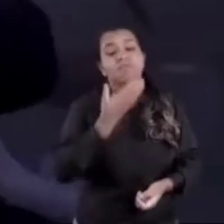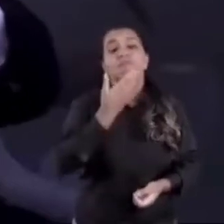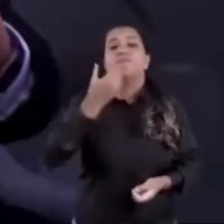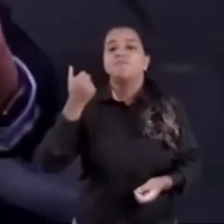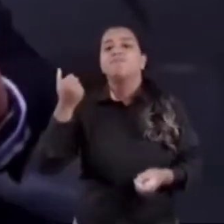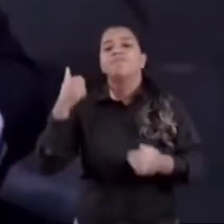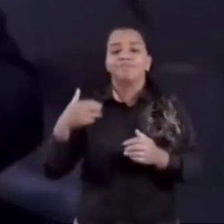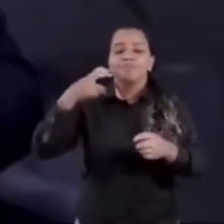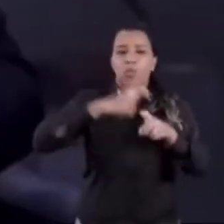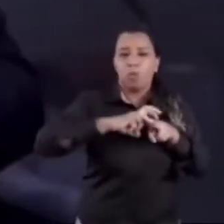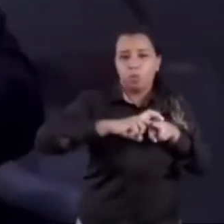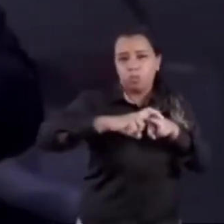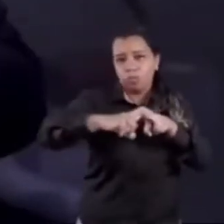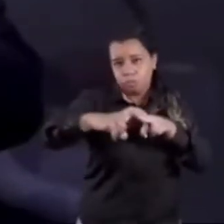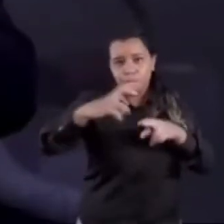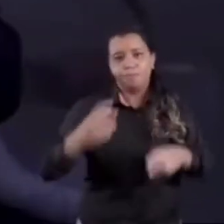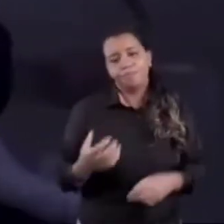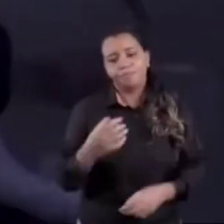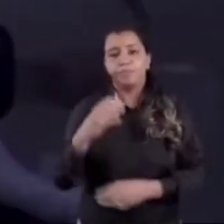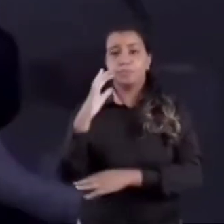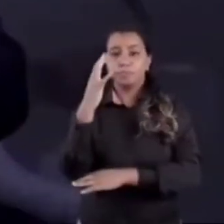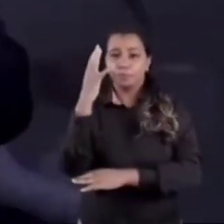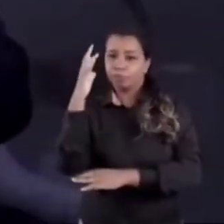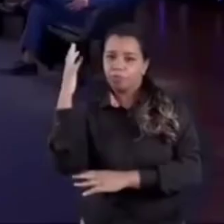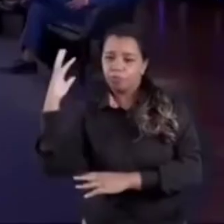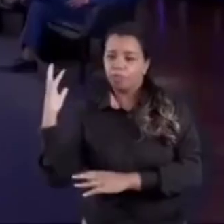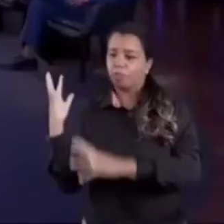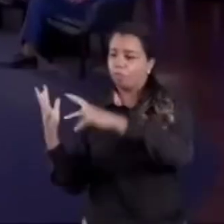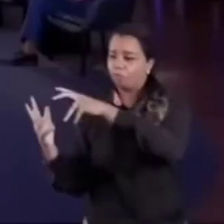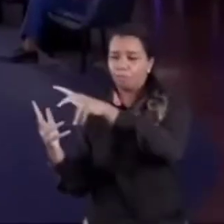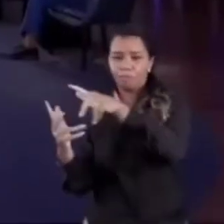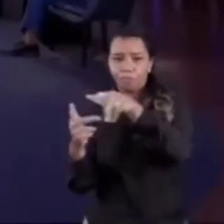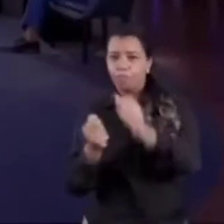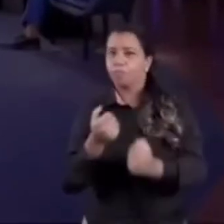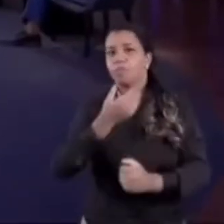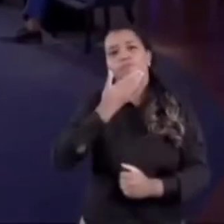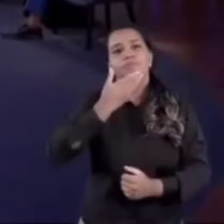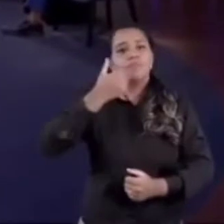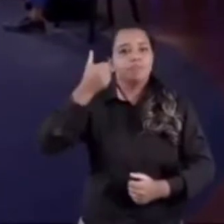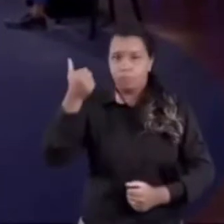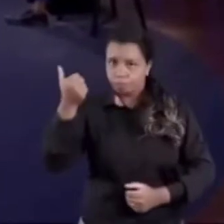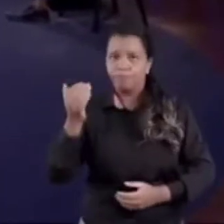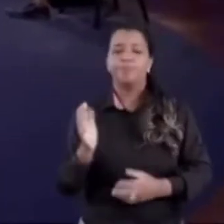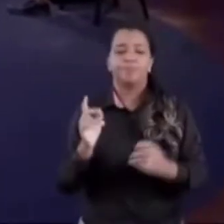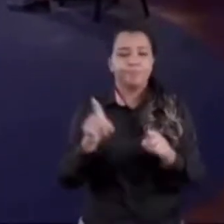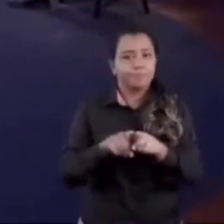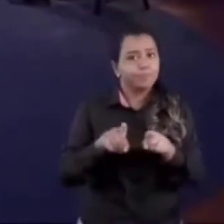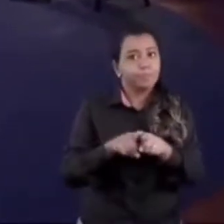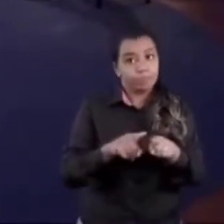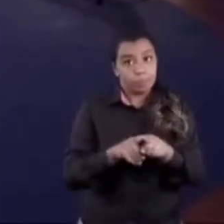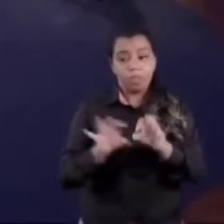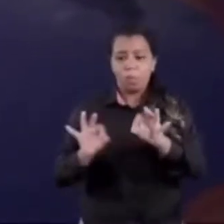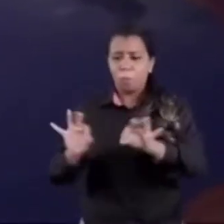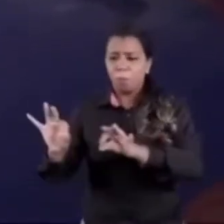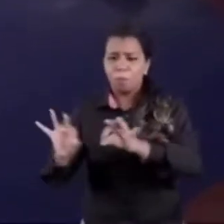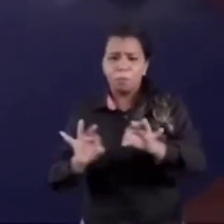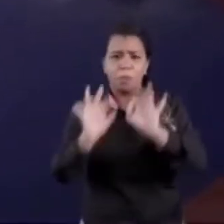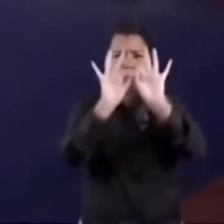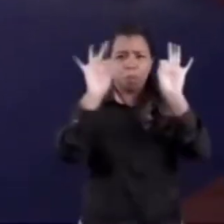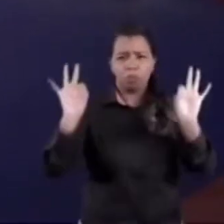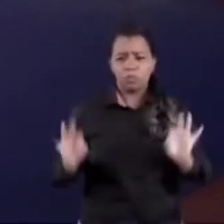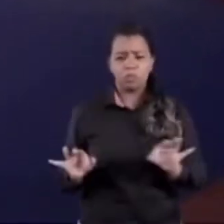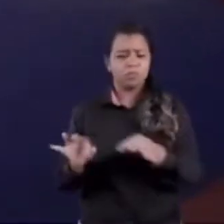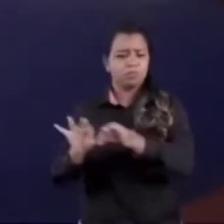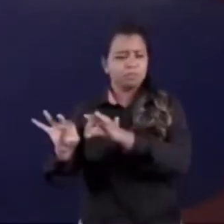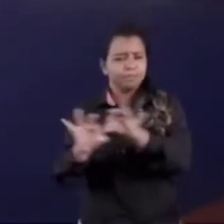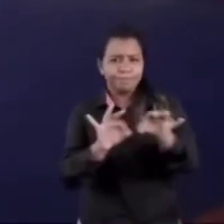Com todos os benefícios ambientais, a gente está procurando fazer uma estruturação extremamente sustentável, onde a gente está prevendo toda a recuperação